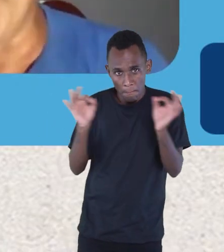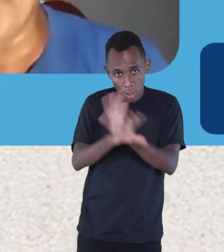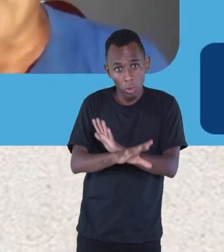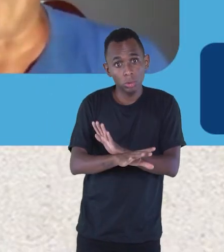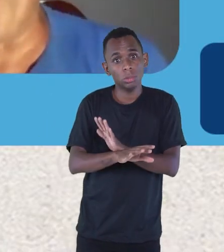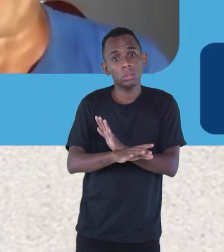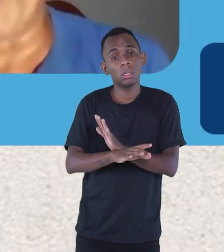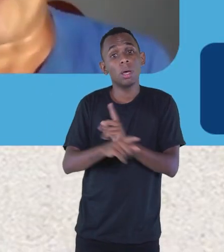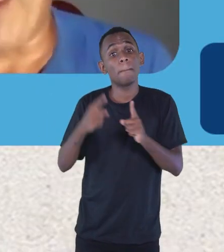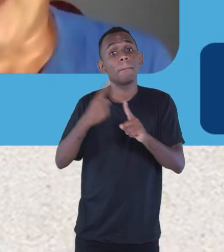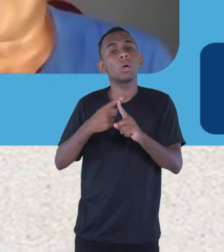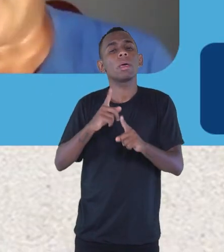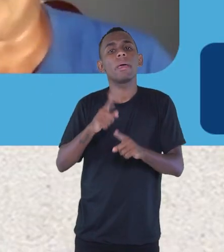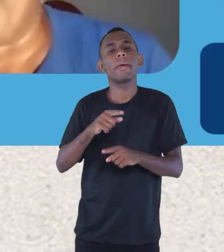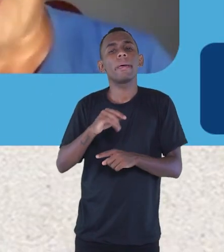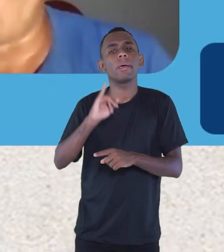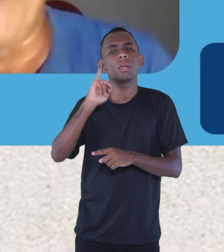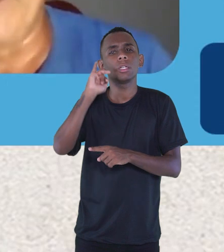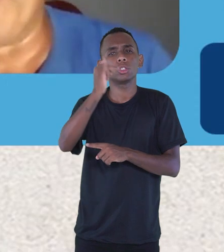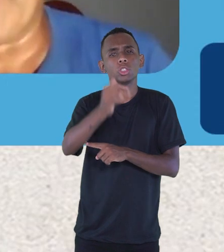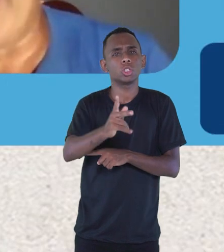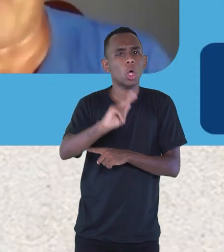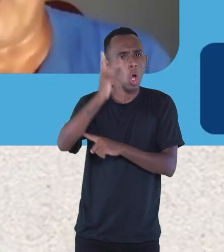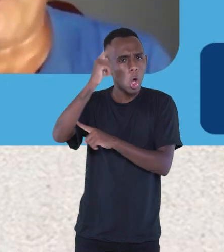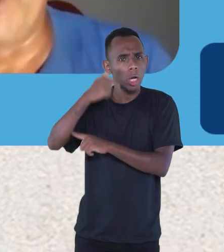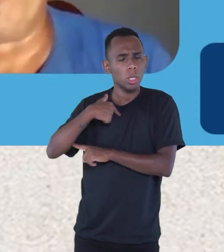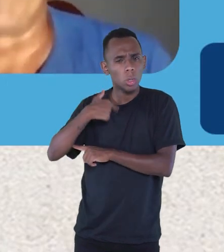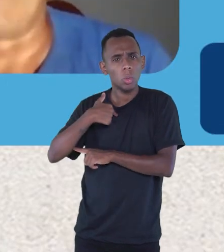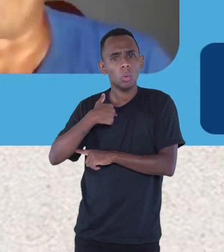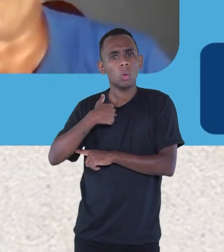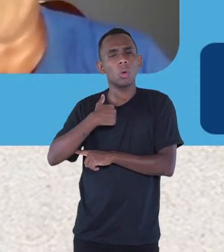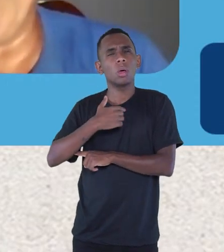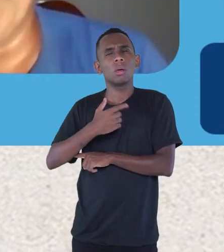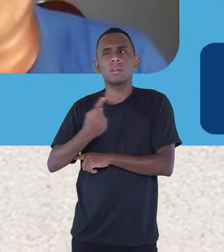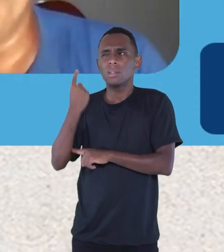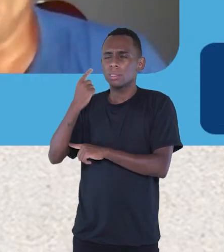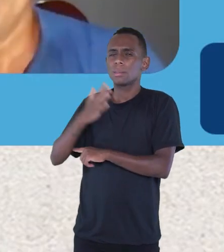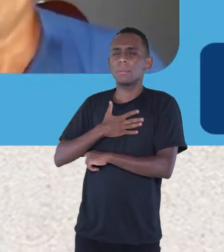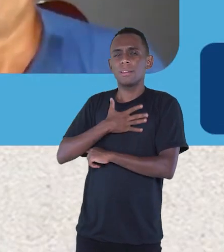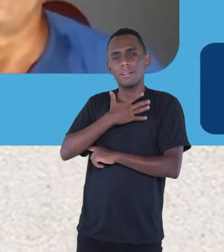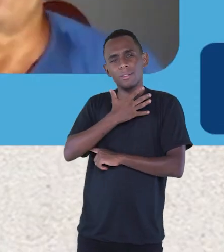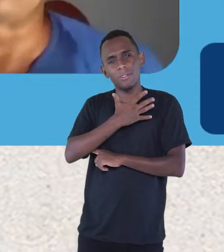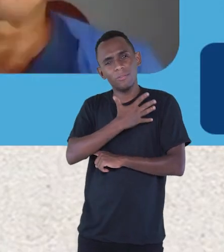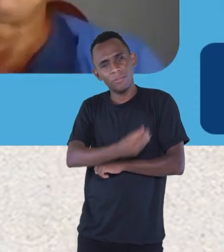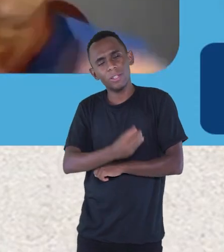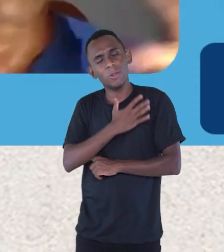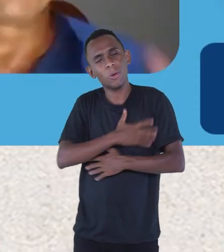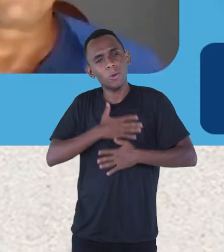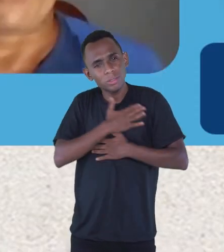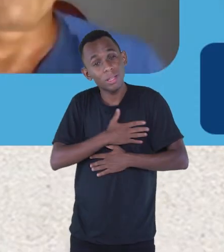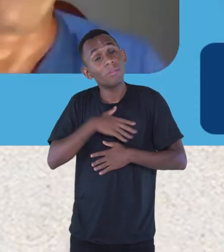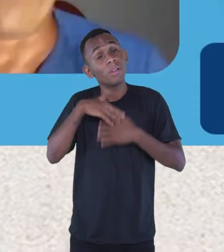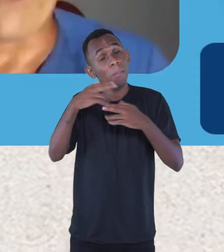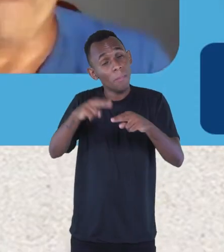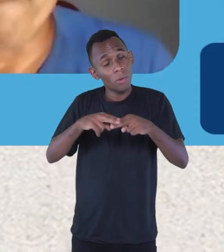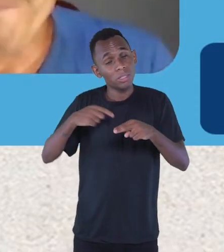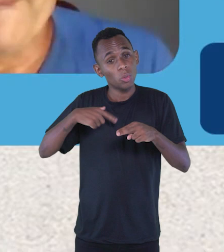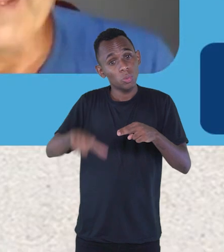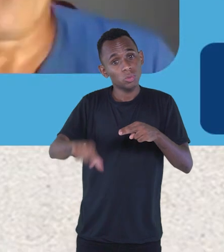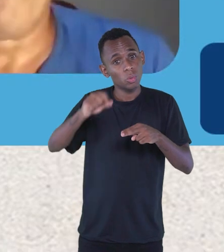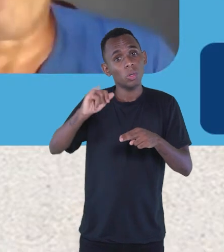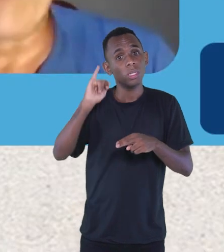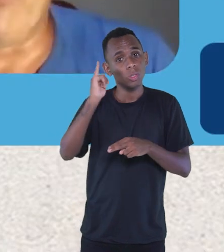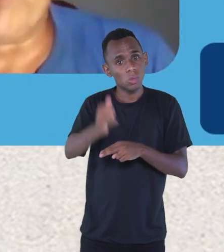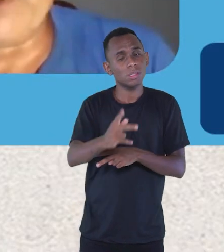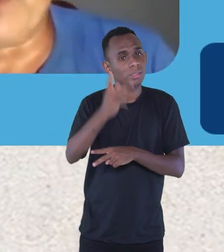São histórias que eu conto também, histórias que a minha filha gostava, que meus filhos gostavam quando criança. E aí eu escolhi essas histórias para contar.